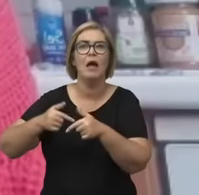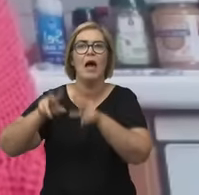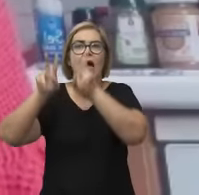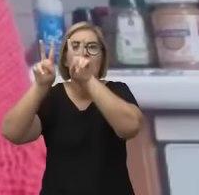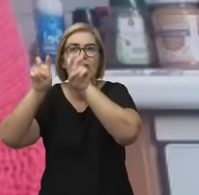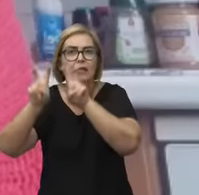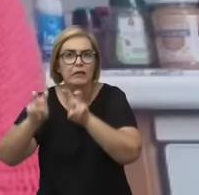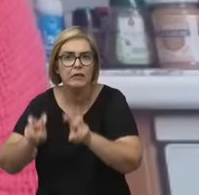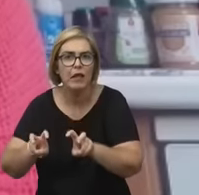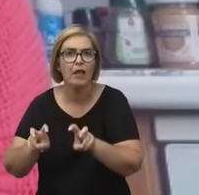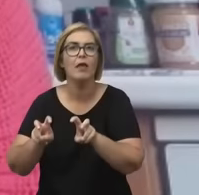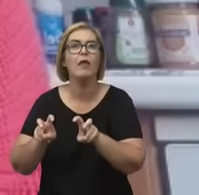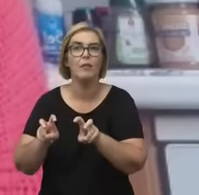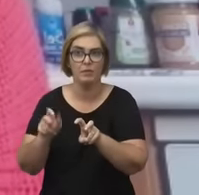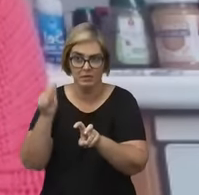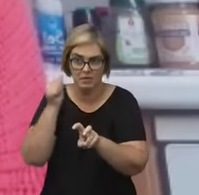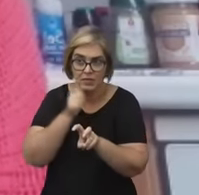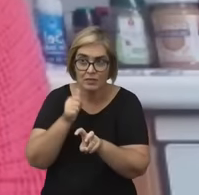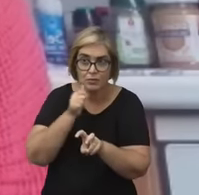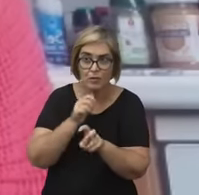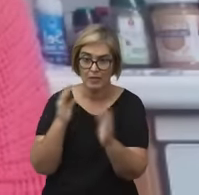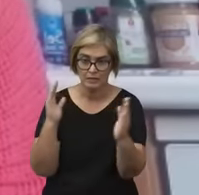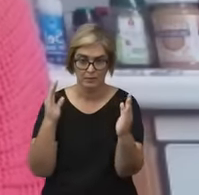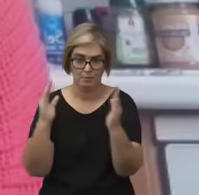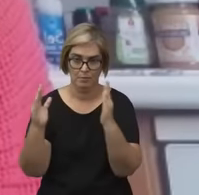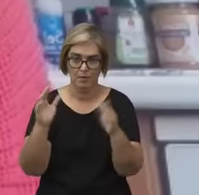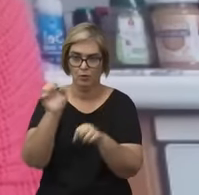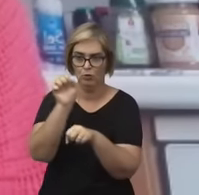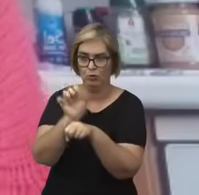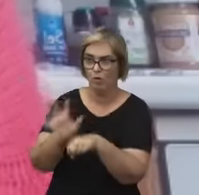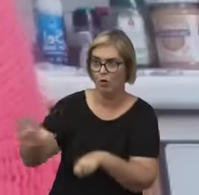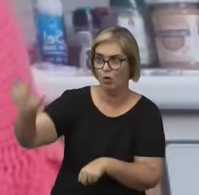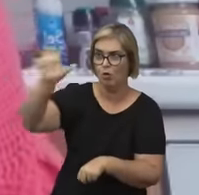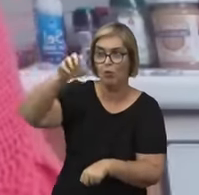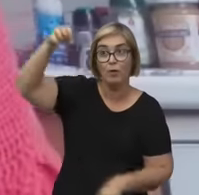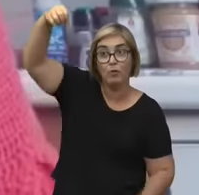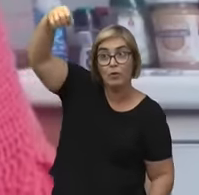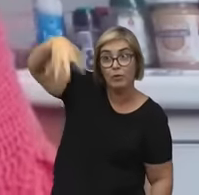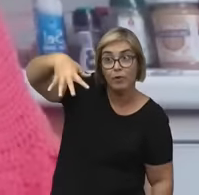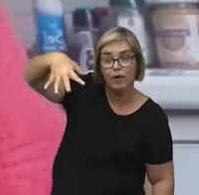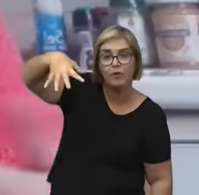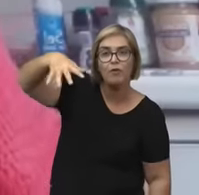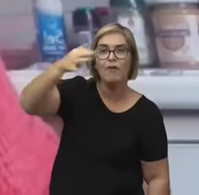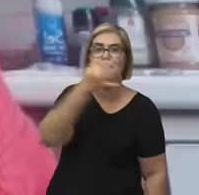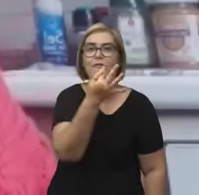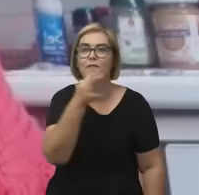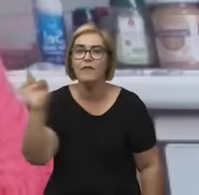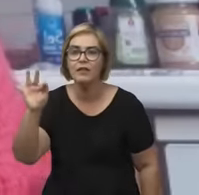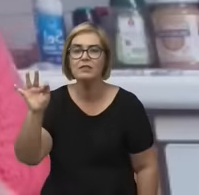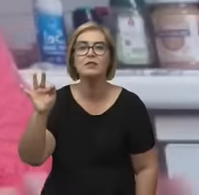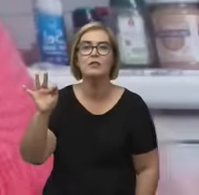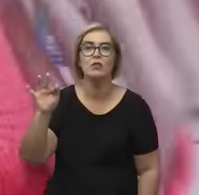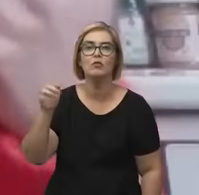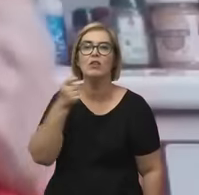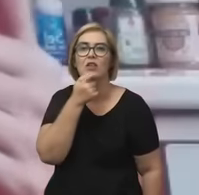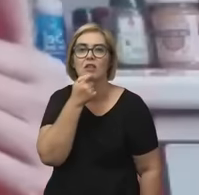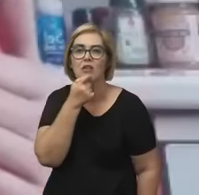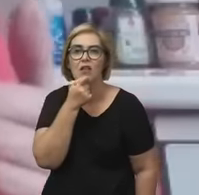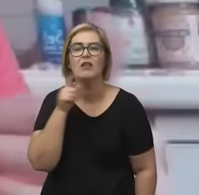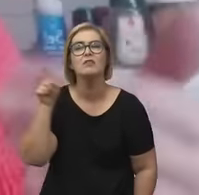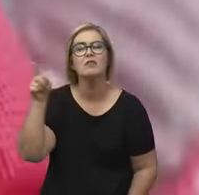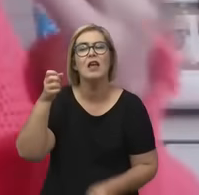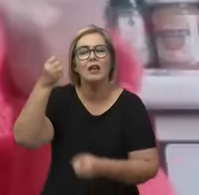mulheres do iluminismo europeu, sobretudo francês e inglês, já estavam tratando, por exemplo, a